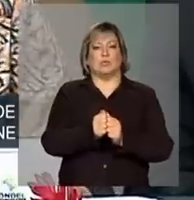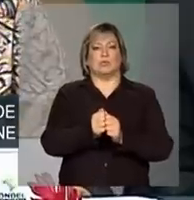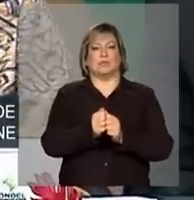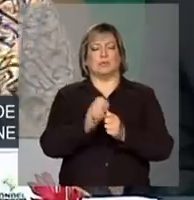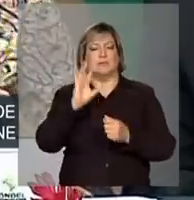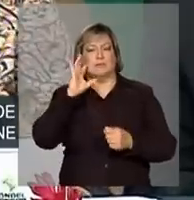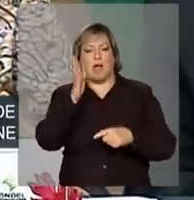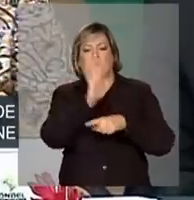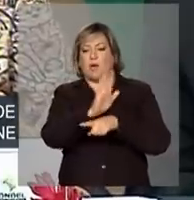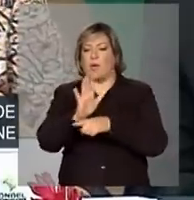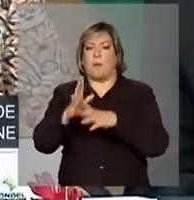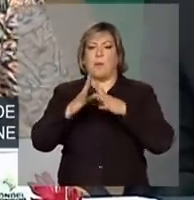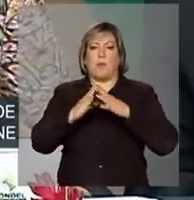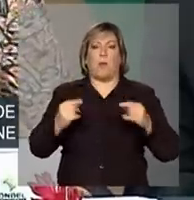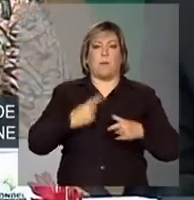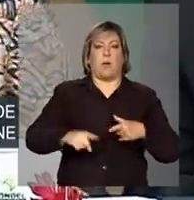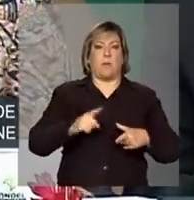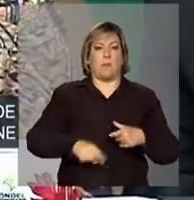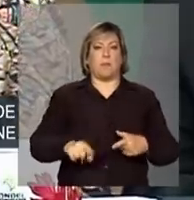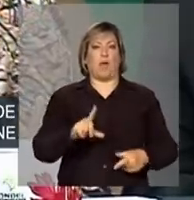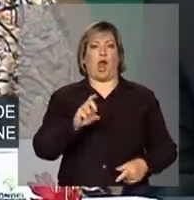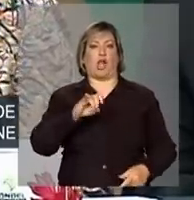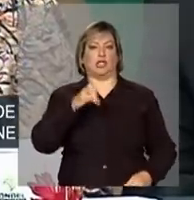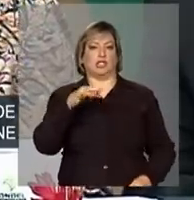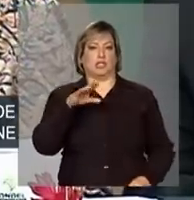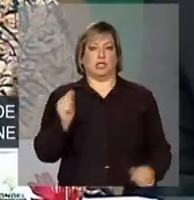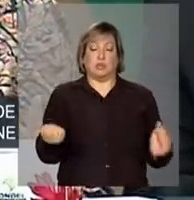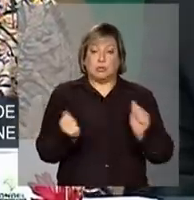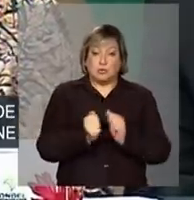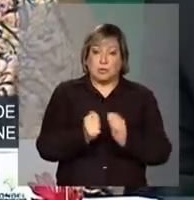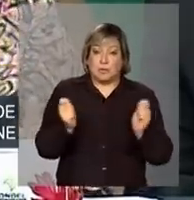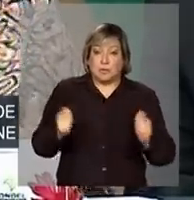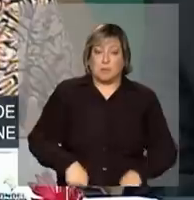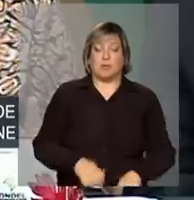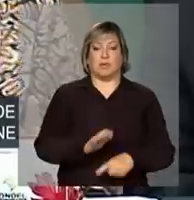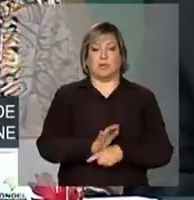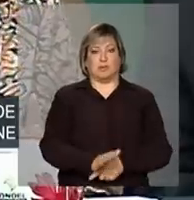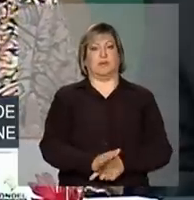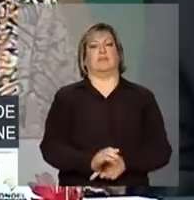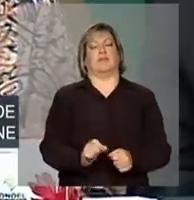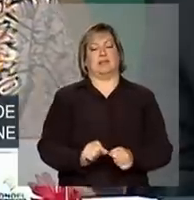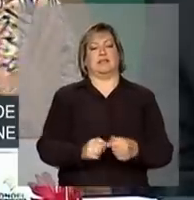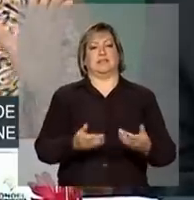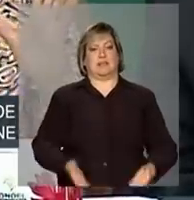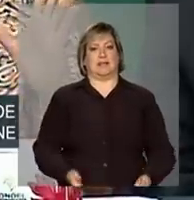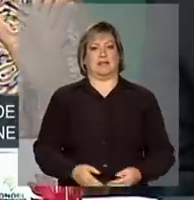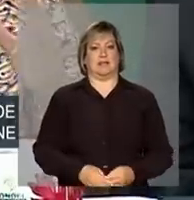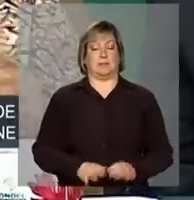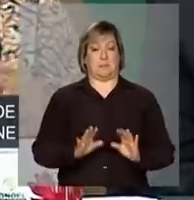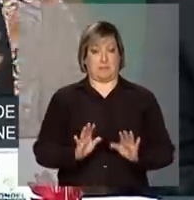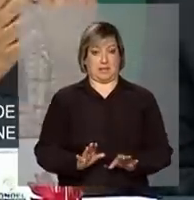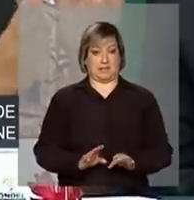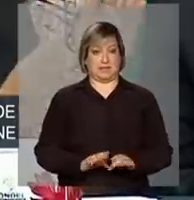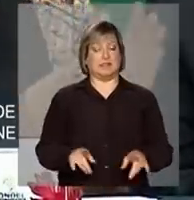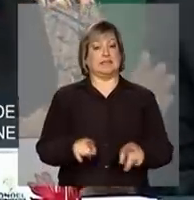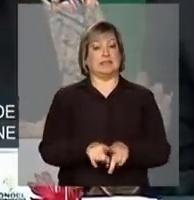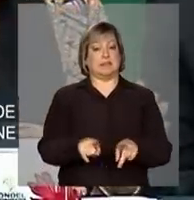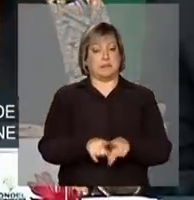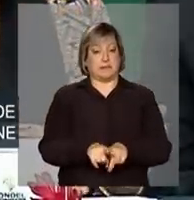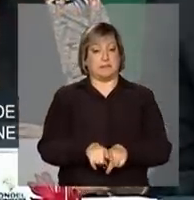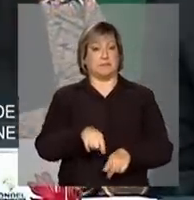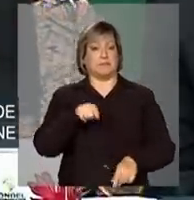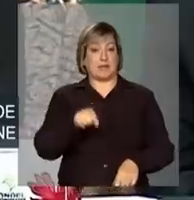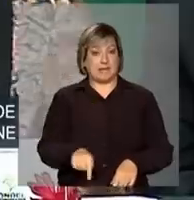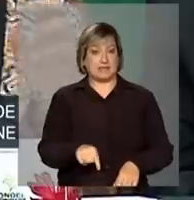juntos os problemas de logística, nós temos condição de fazer isso. Agora, também este